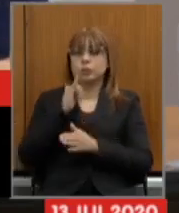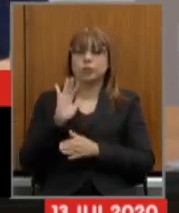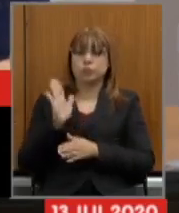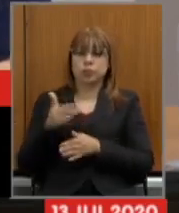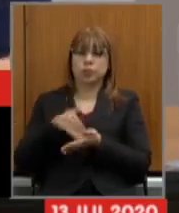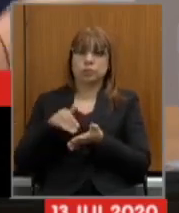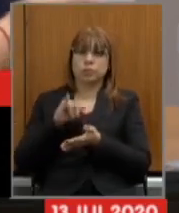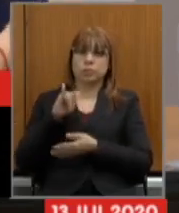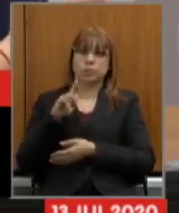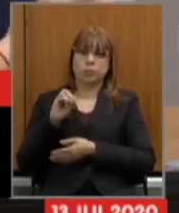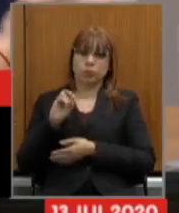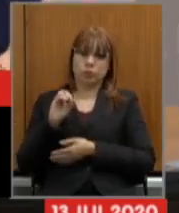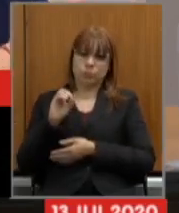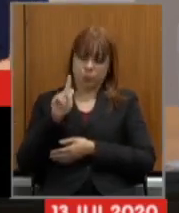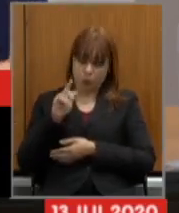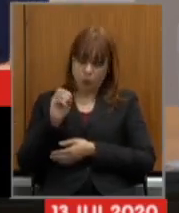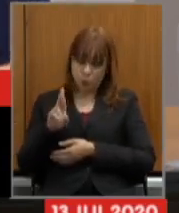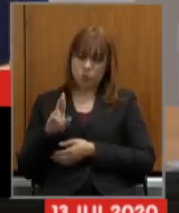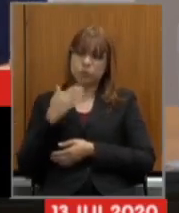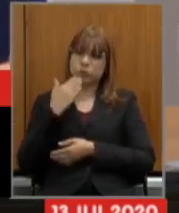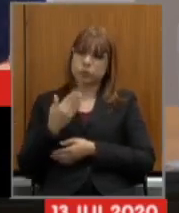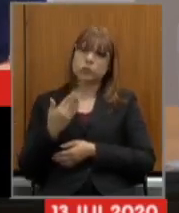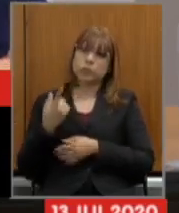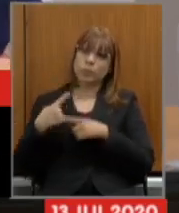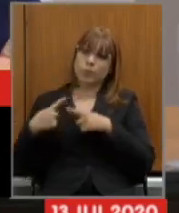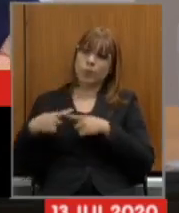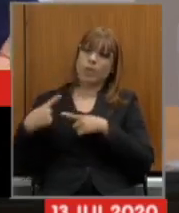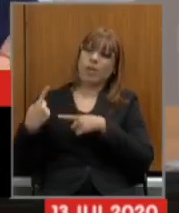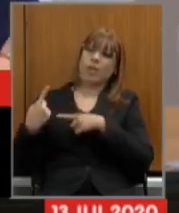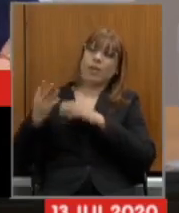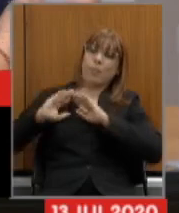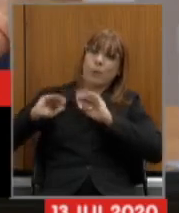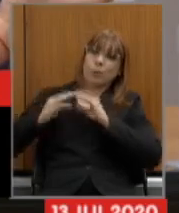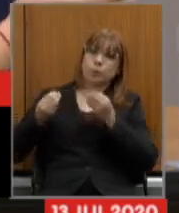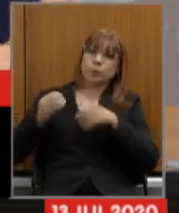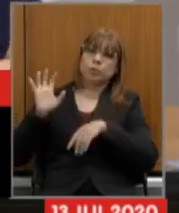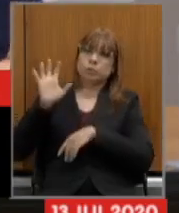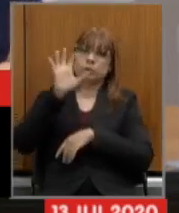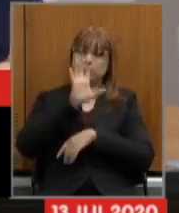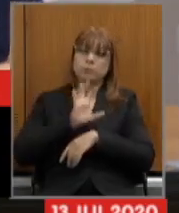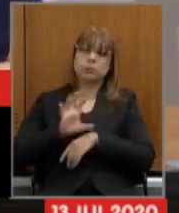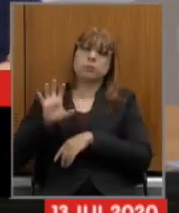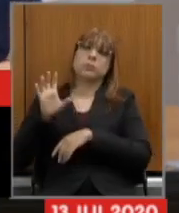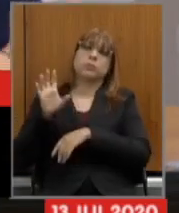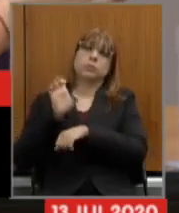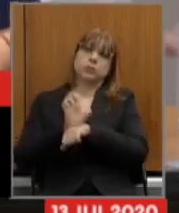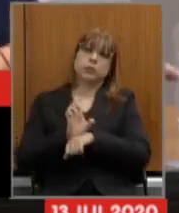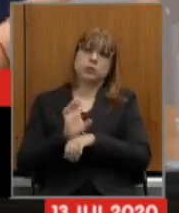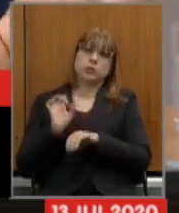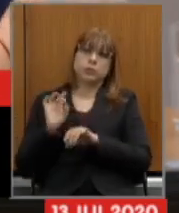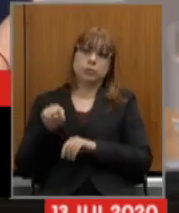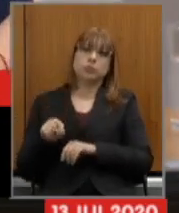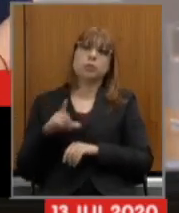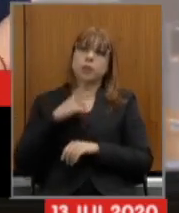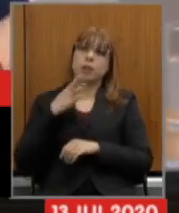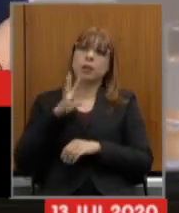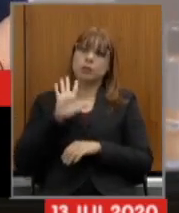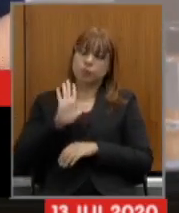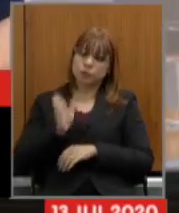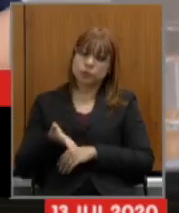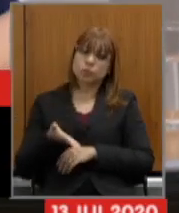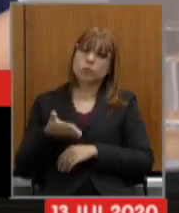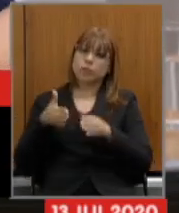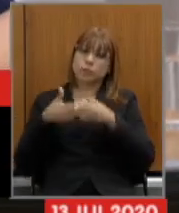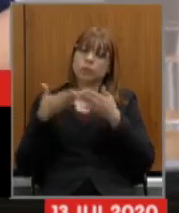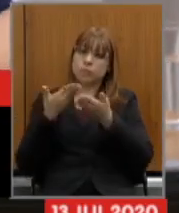o secretário Igor então é reforçar porque esse pedido tem vindo de várias regiões do estado e quando puder nos dar um retorno tem requerimento aprovado na